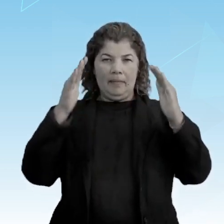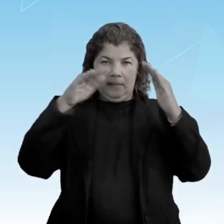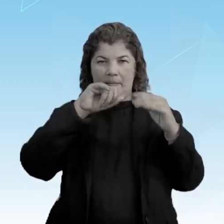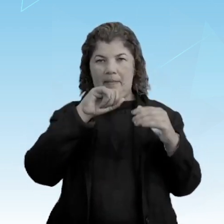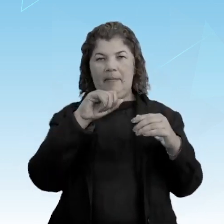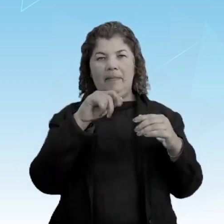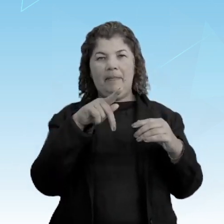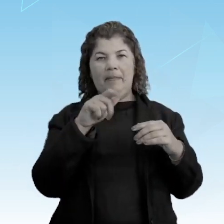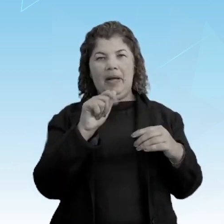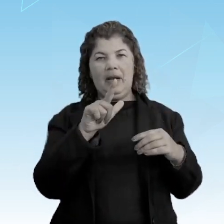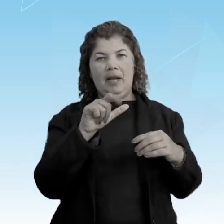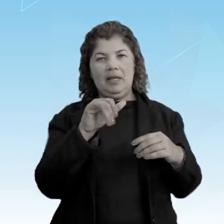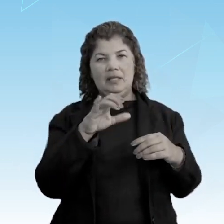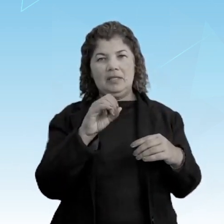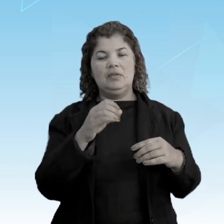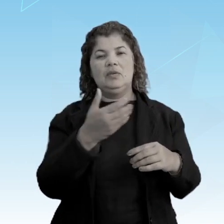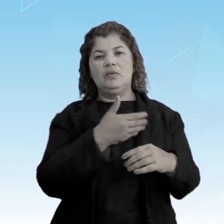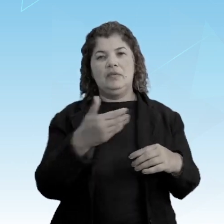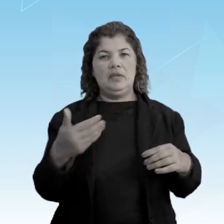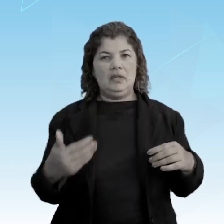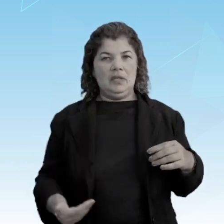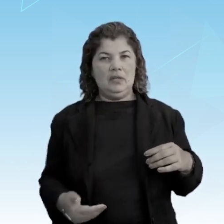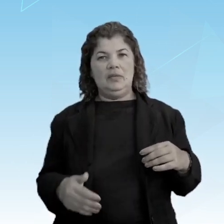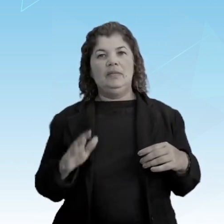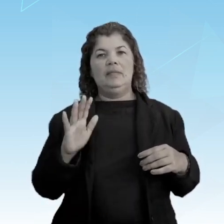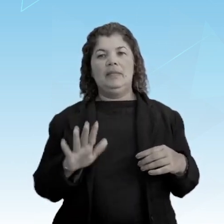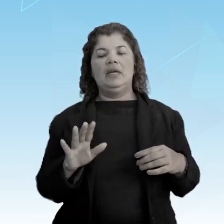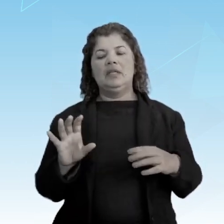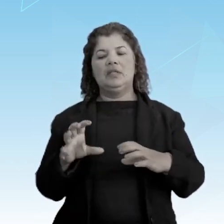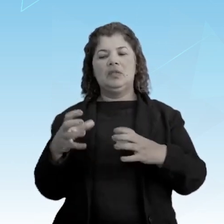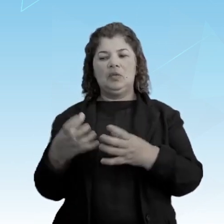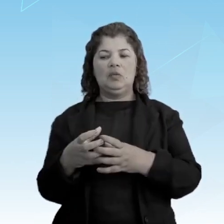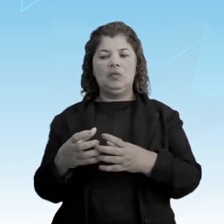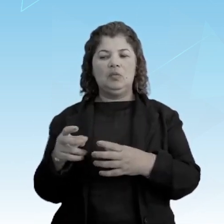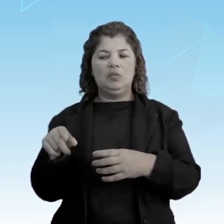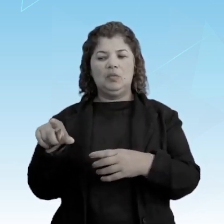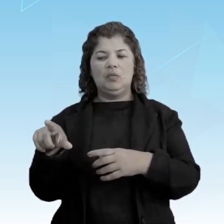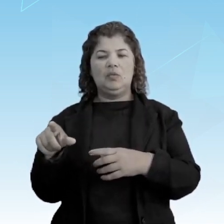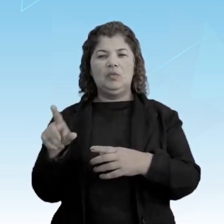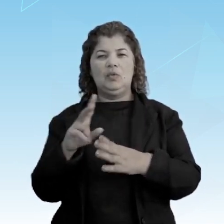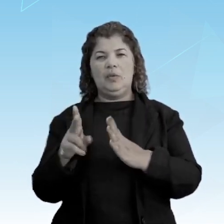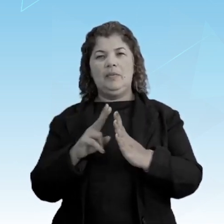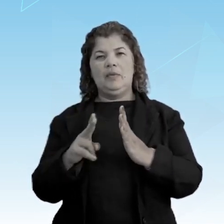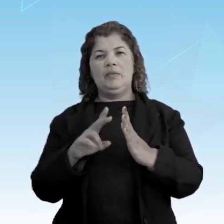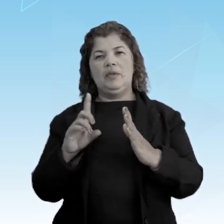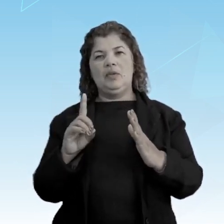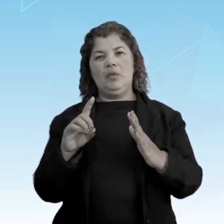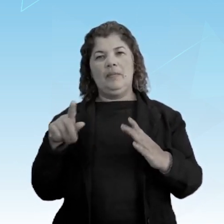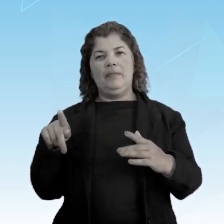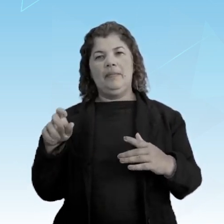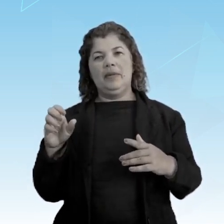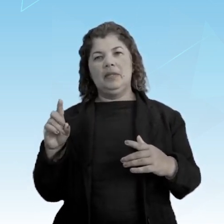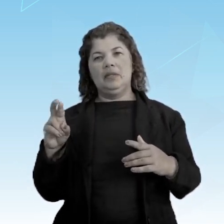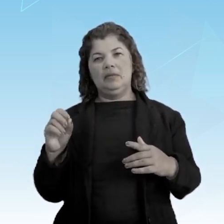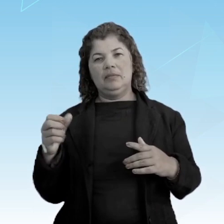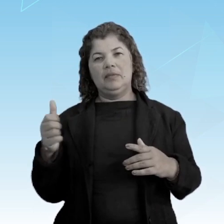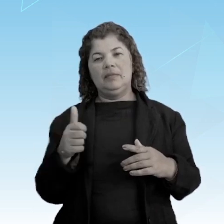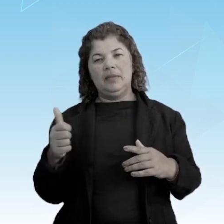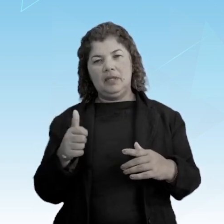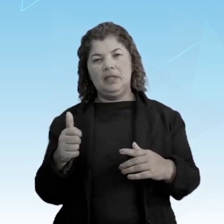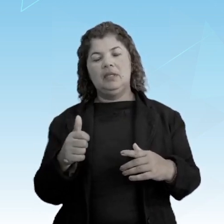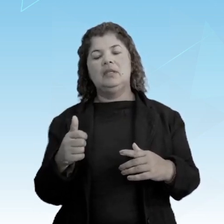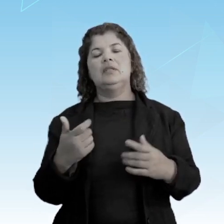mais autoridades nomeadas por Dom Pedro, primeiro, opuseram-se a